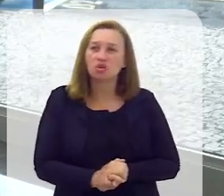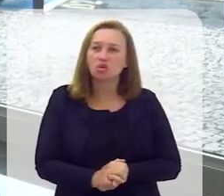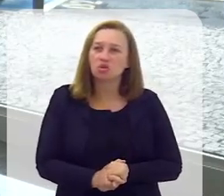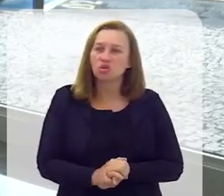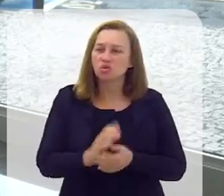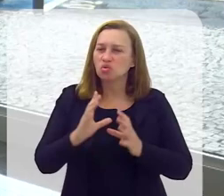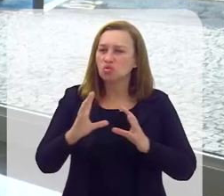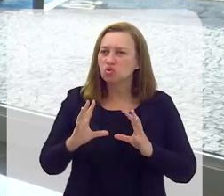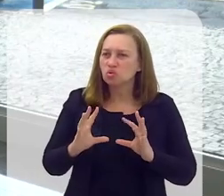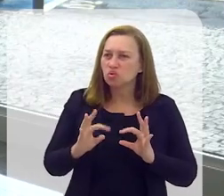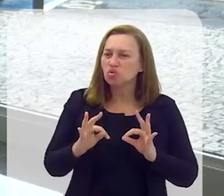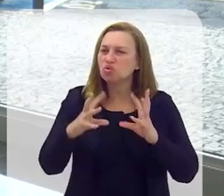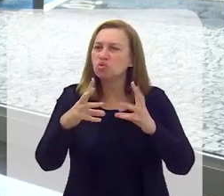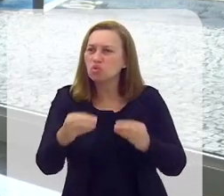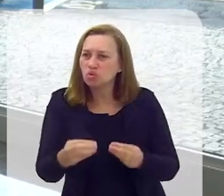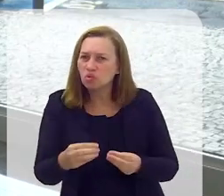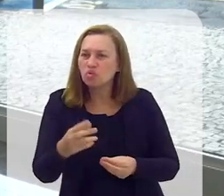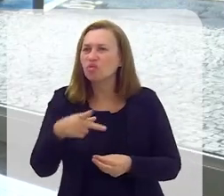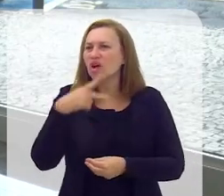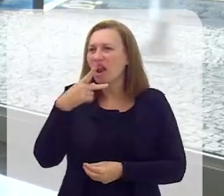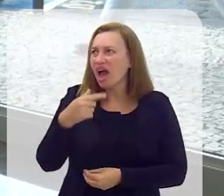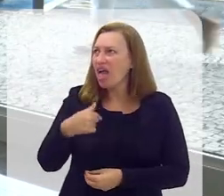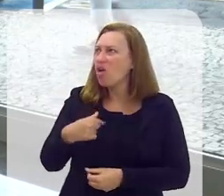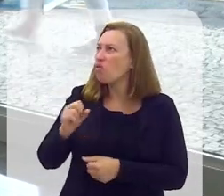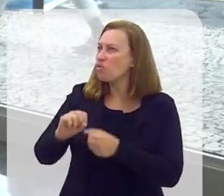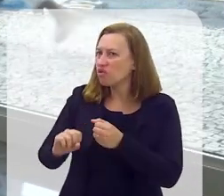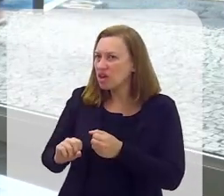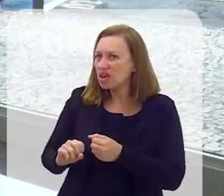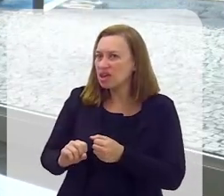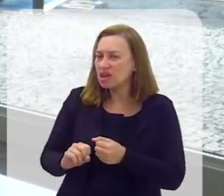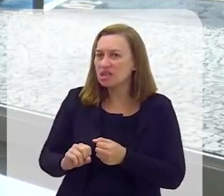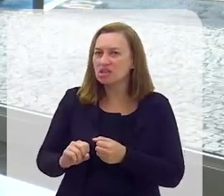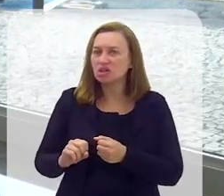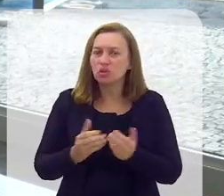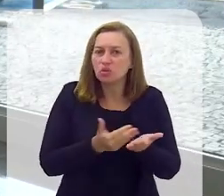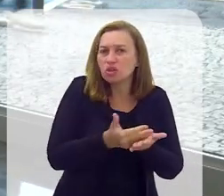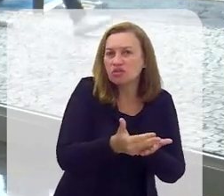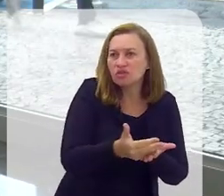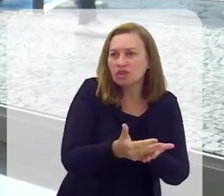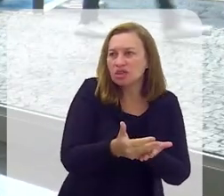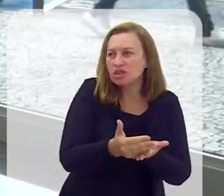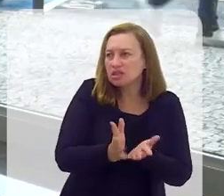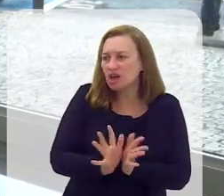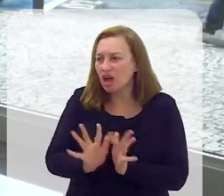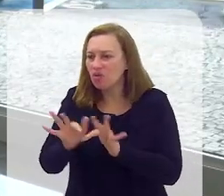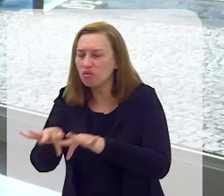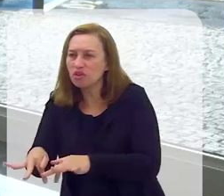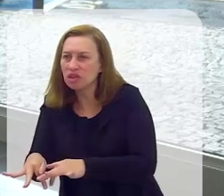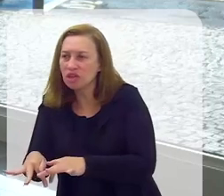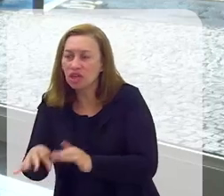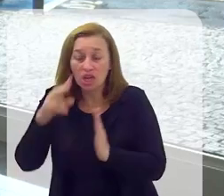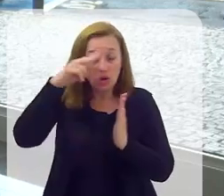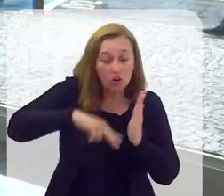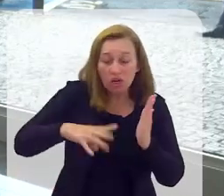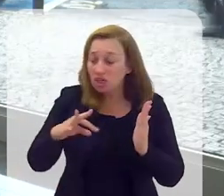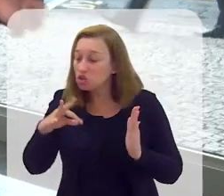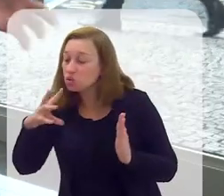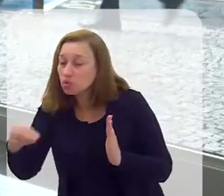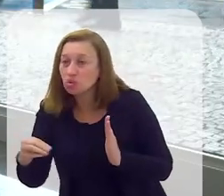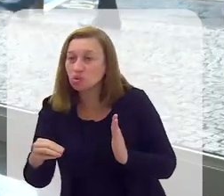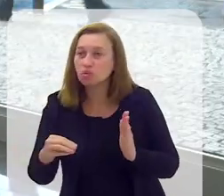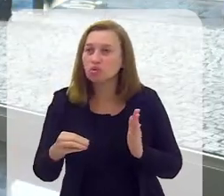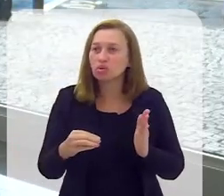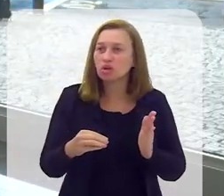aspecto completo, de dizer, ah, eu fiz tal coisa de cabo a rabo, eu li o livro de cabo a rabo, eu